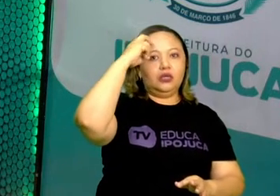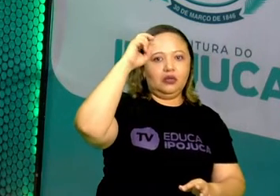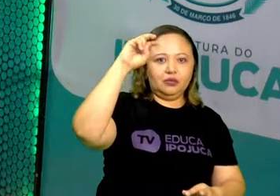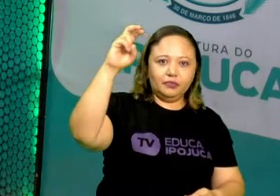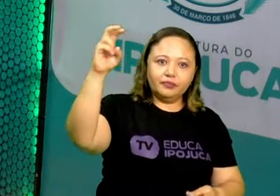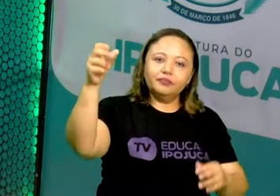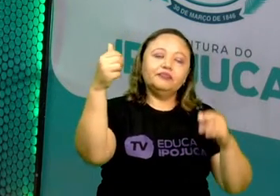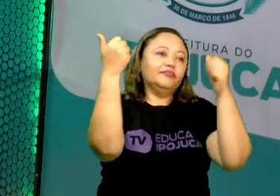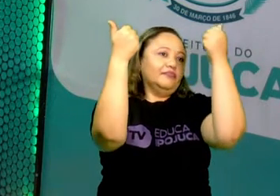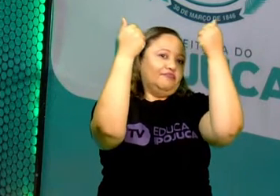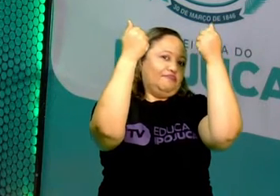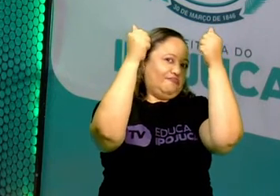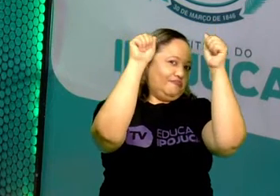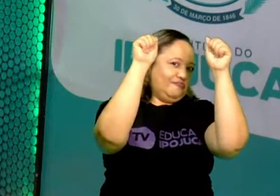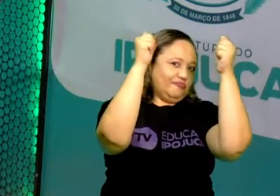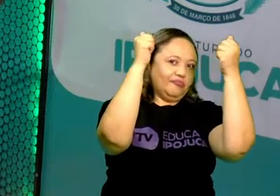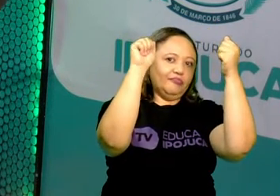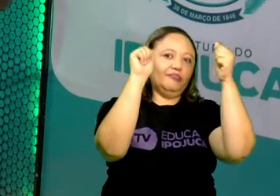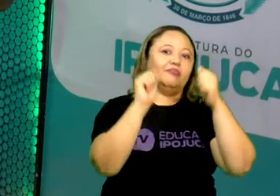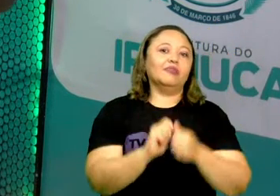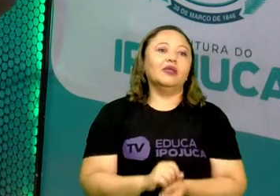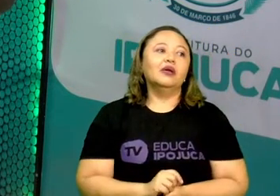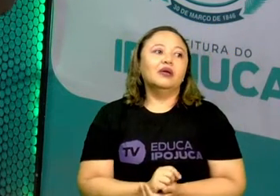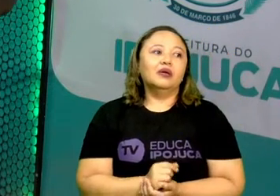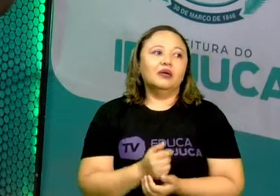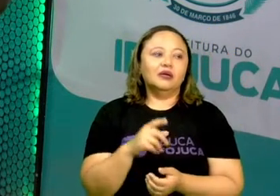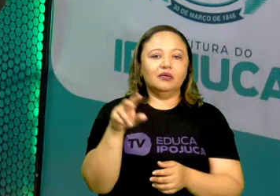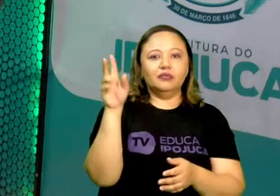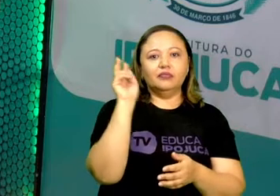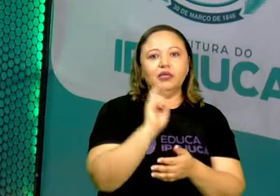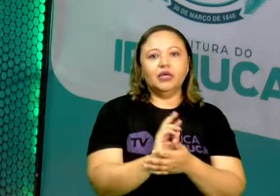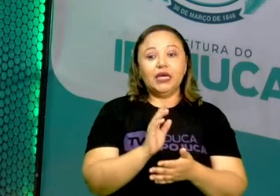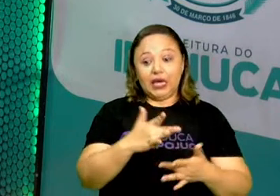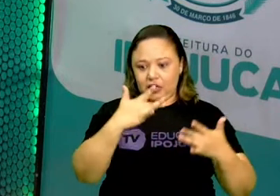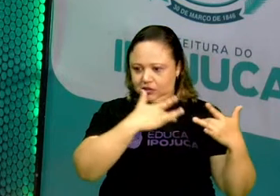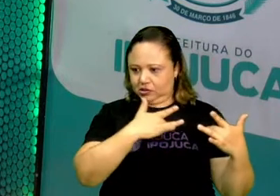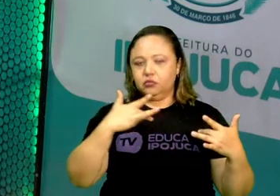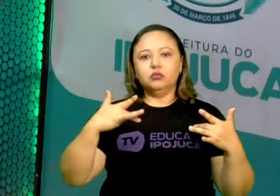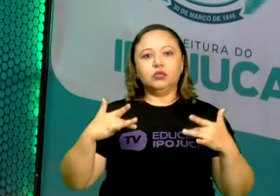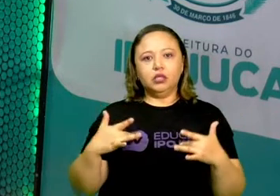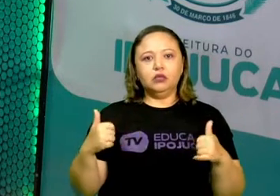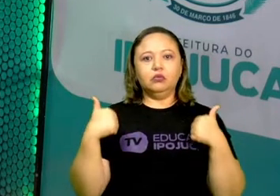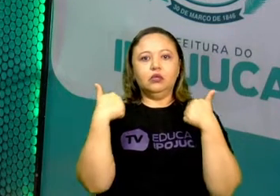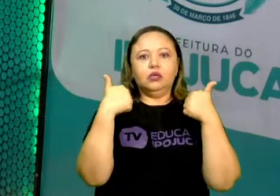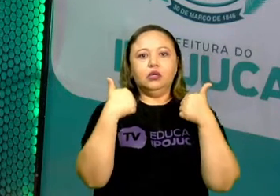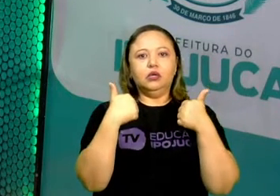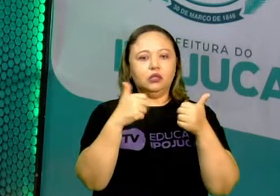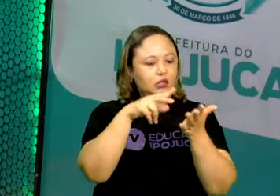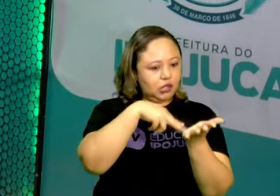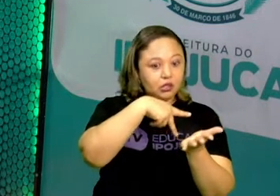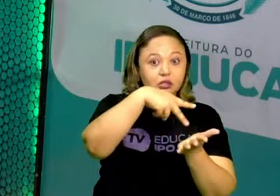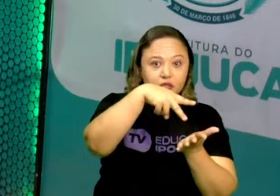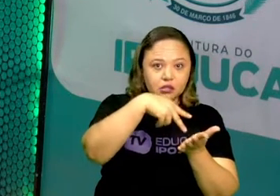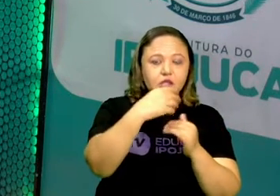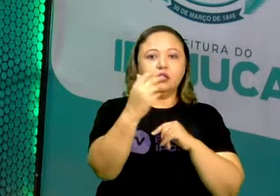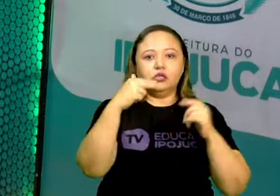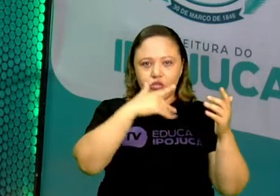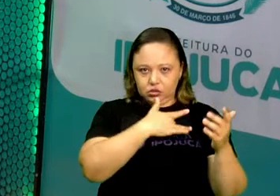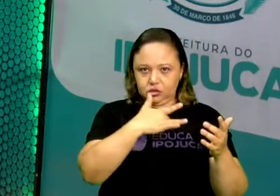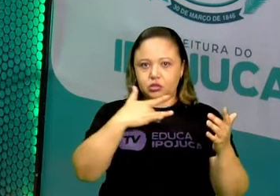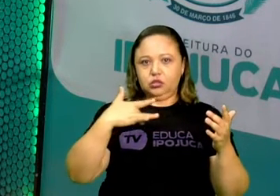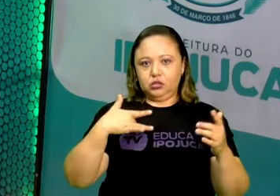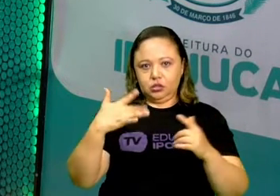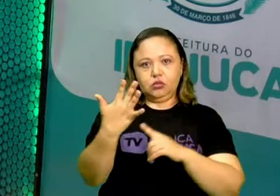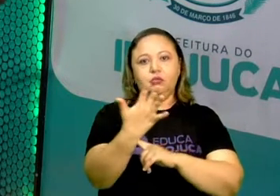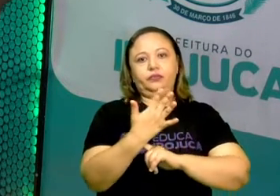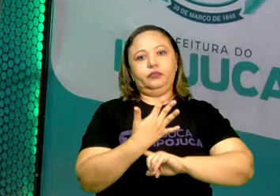E ajuda a manter também a saúde do nosso corpo, como também da nossa